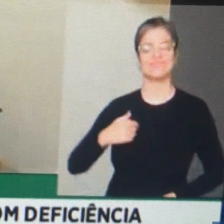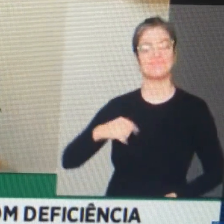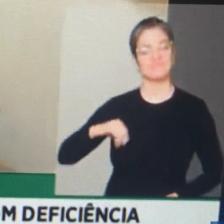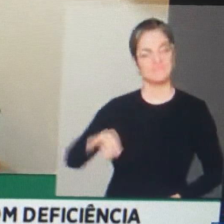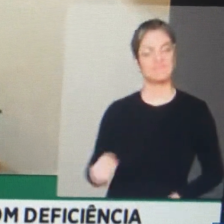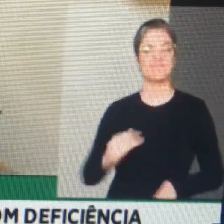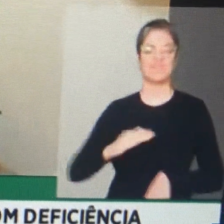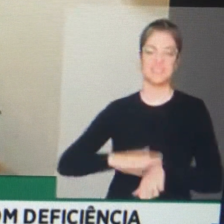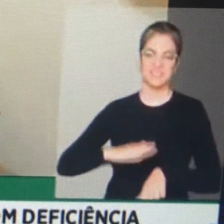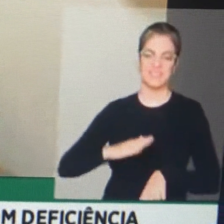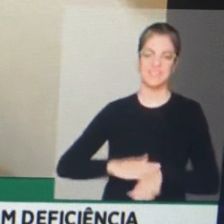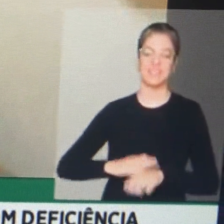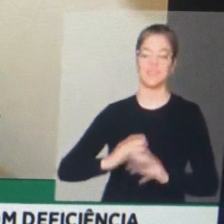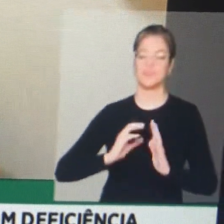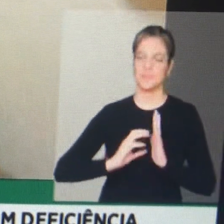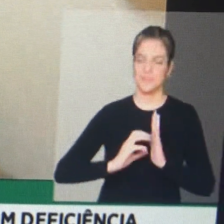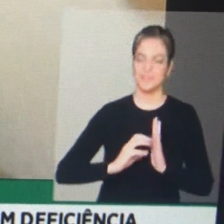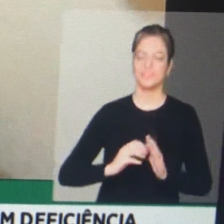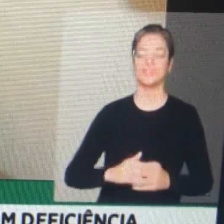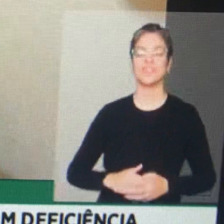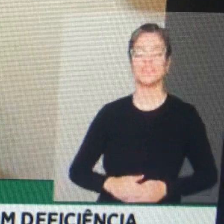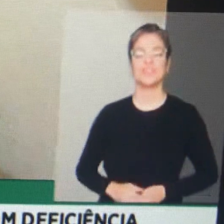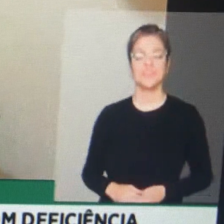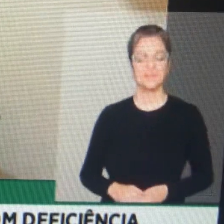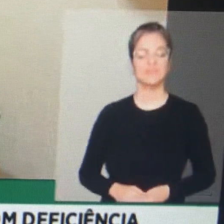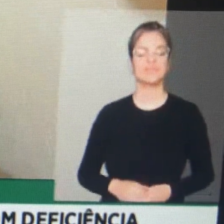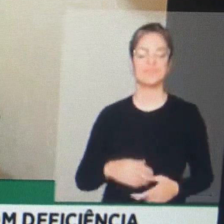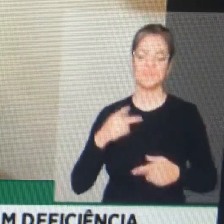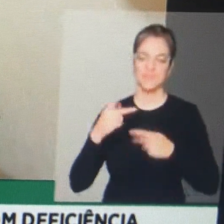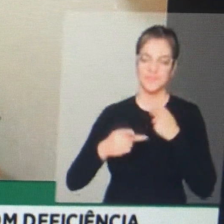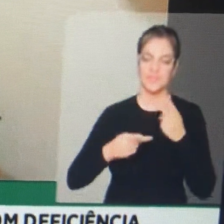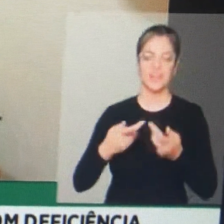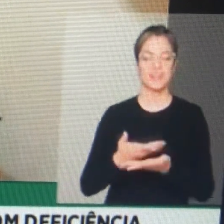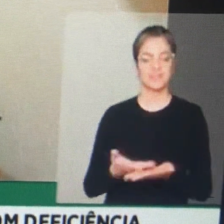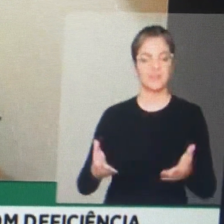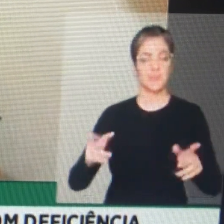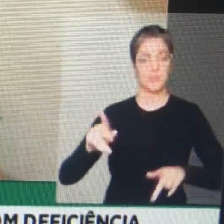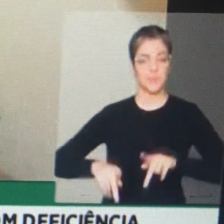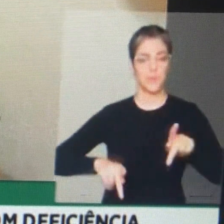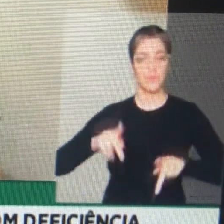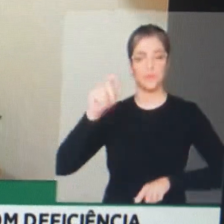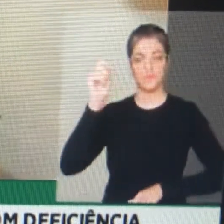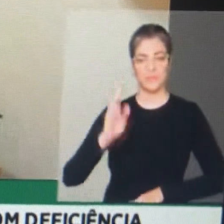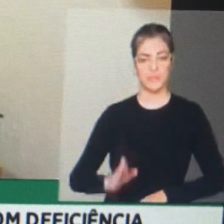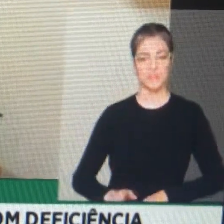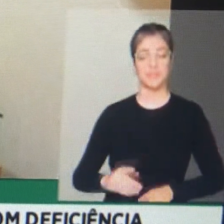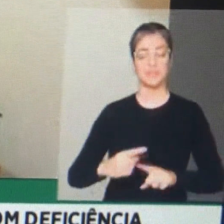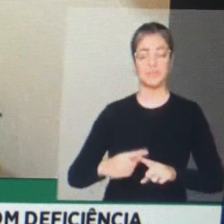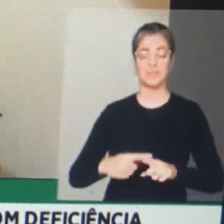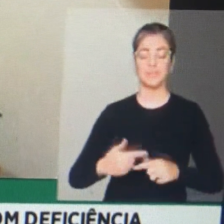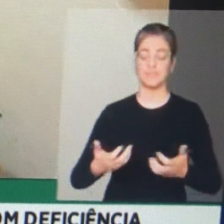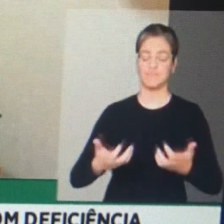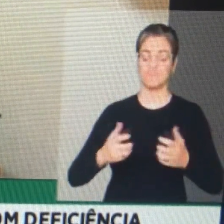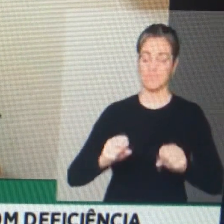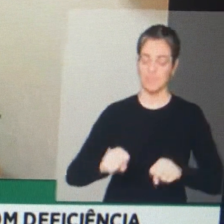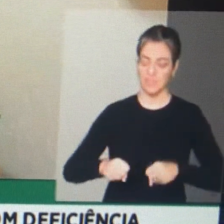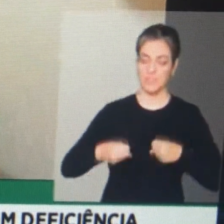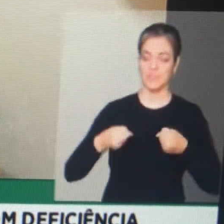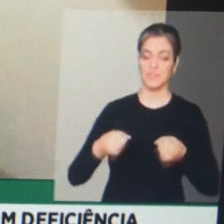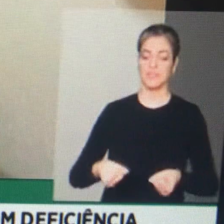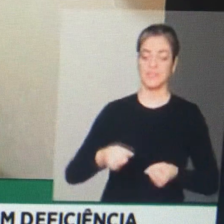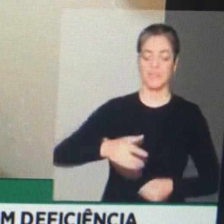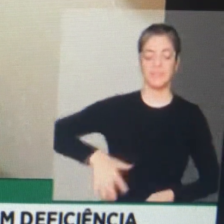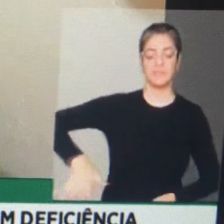que é a tribuna do povo brasileiro para fazer a defesa de que as riquezas minerais do Vado